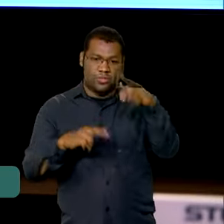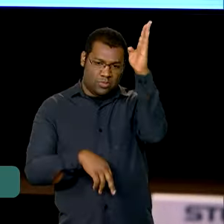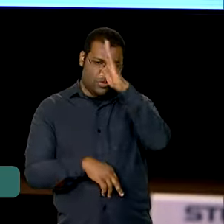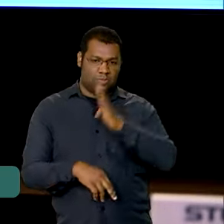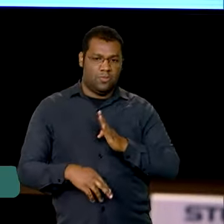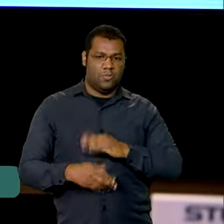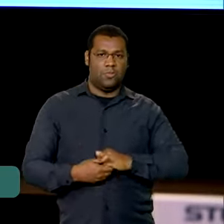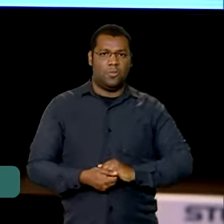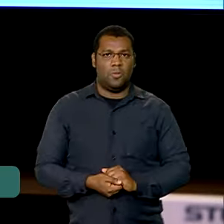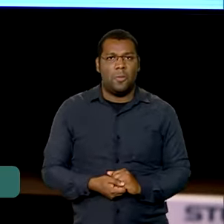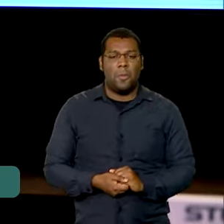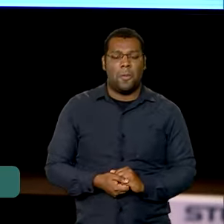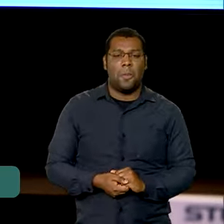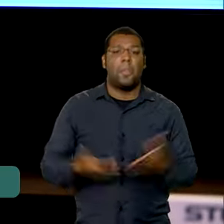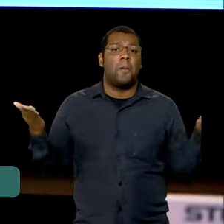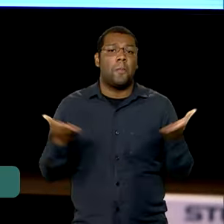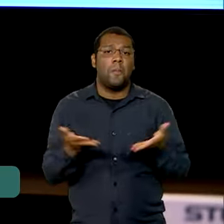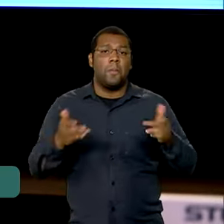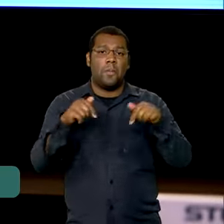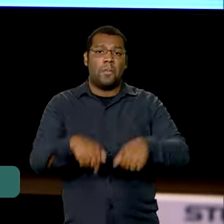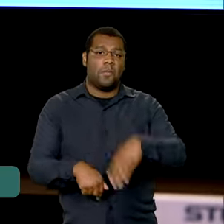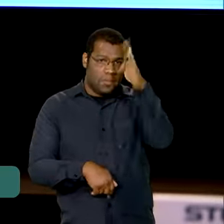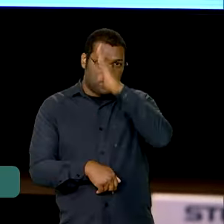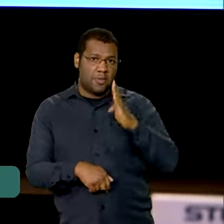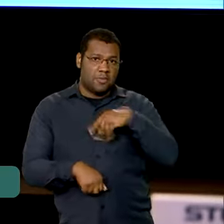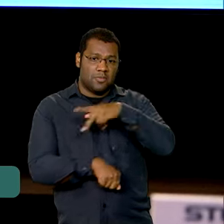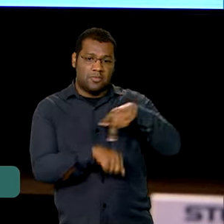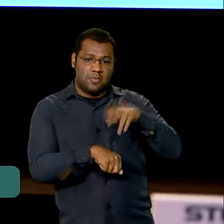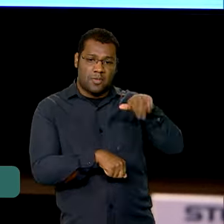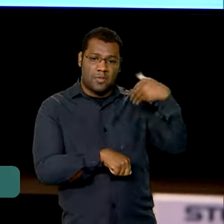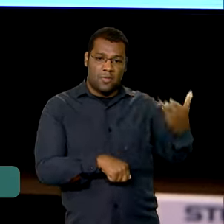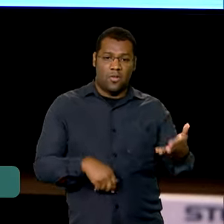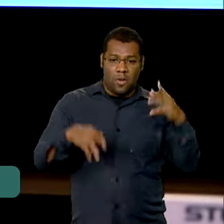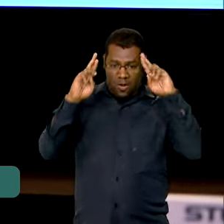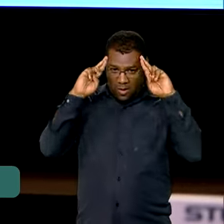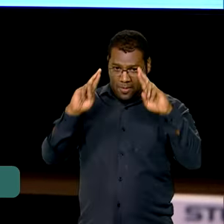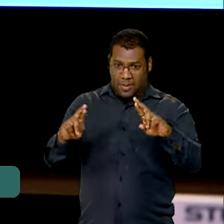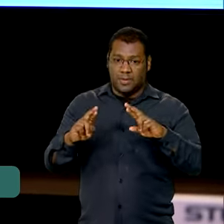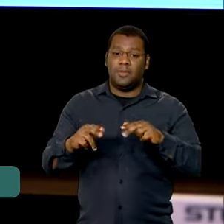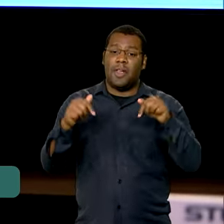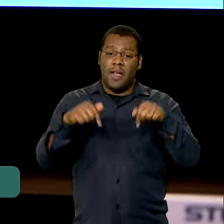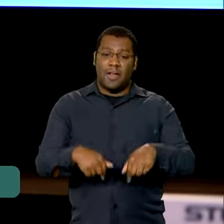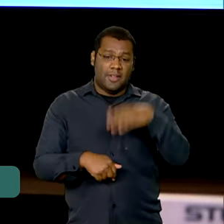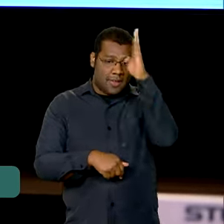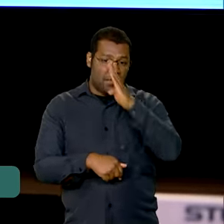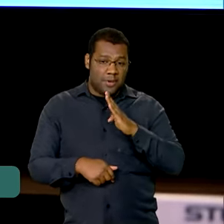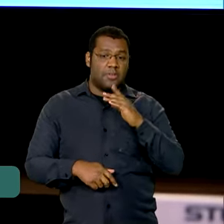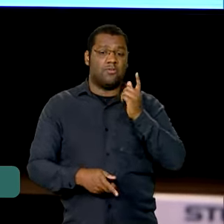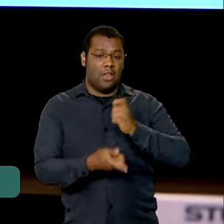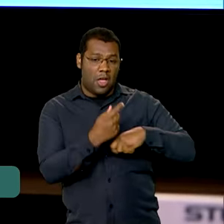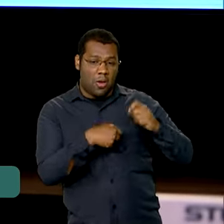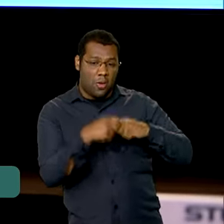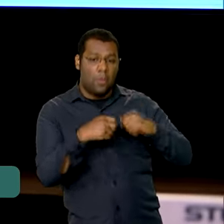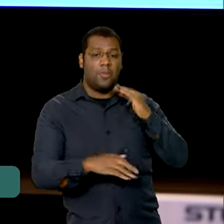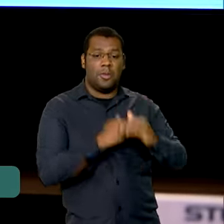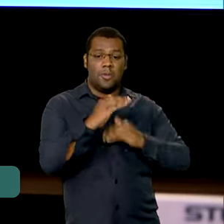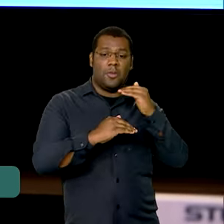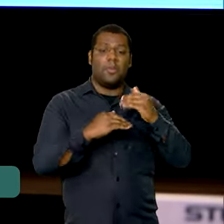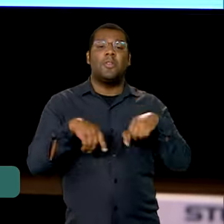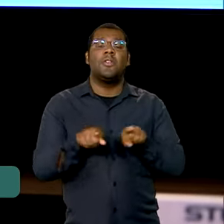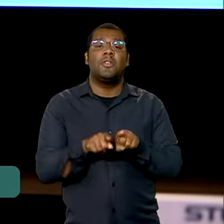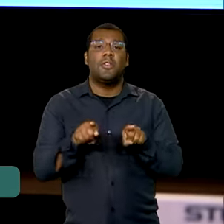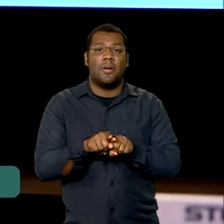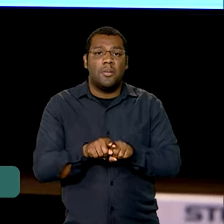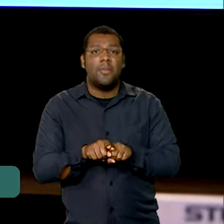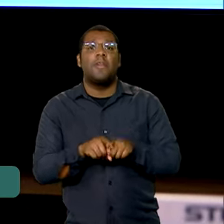muito expressiva. Hoje o Brasil é reconhecido internacionalmente como um país de estabilidade econômica, de estabilidade social,